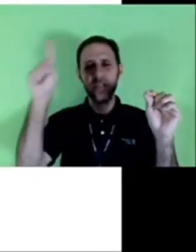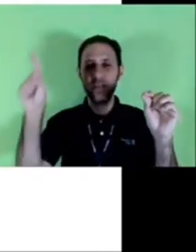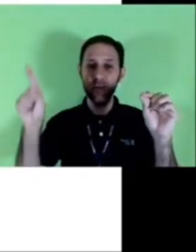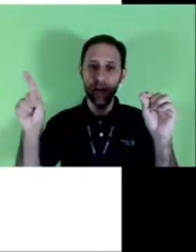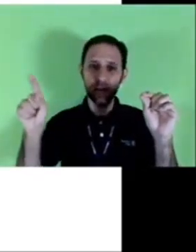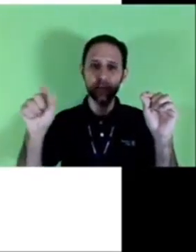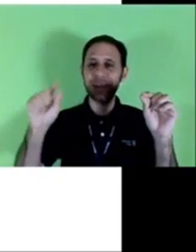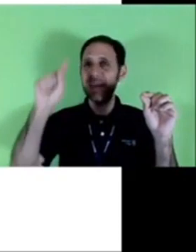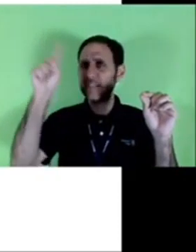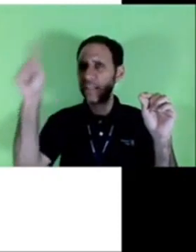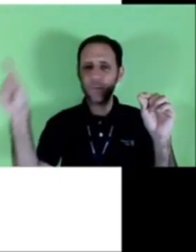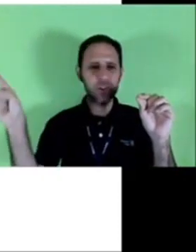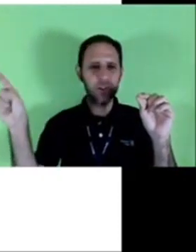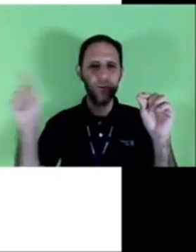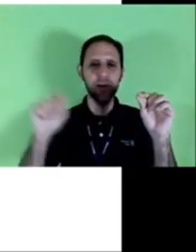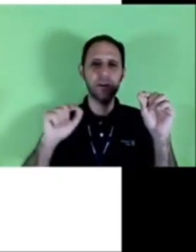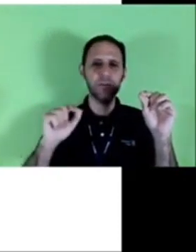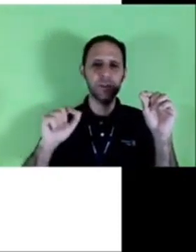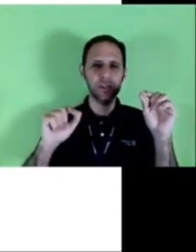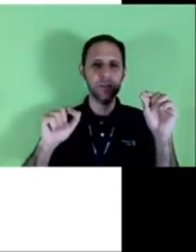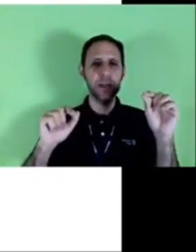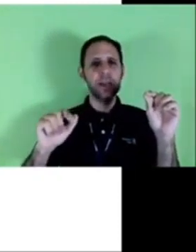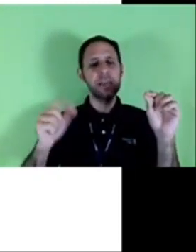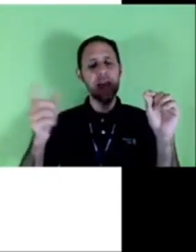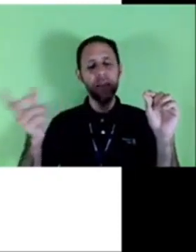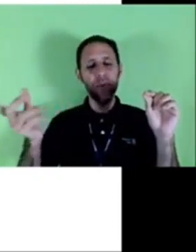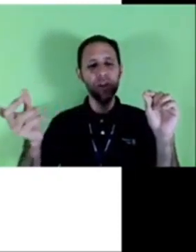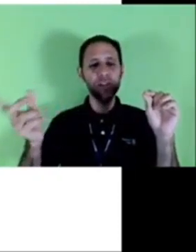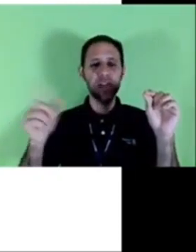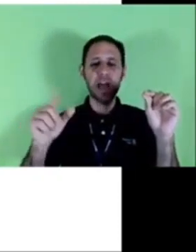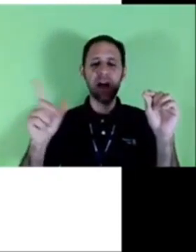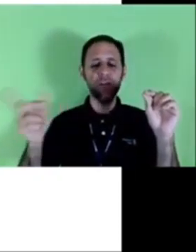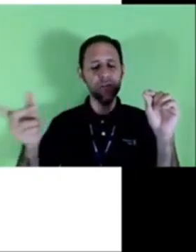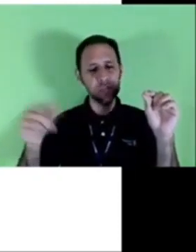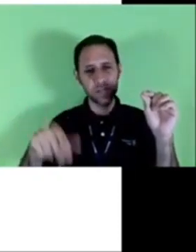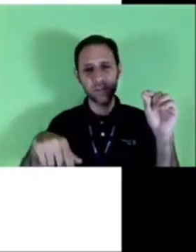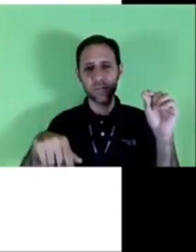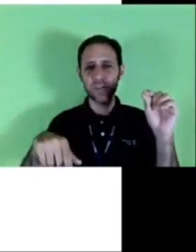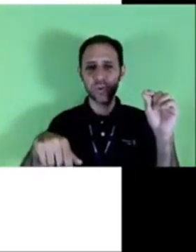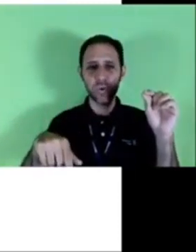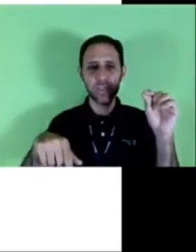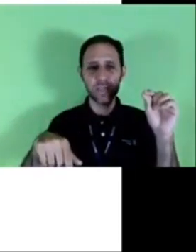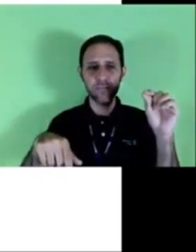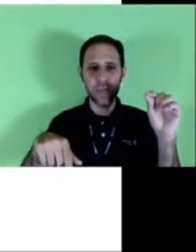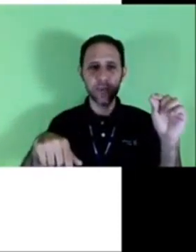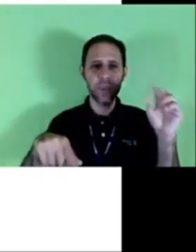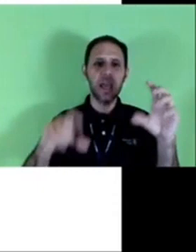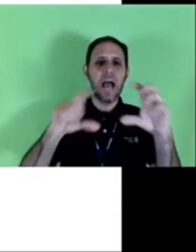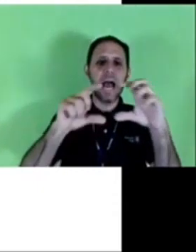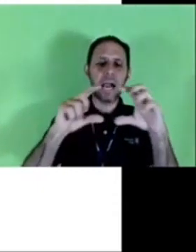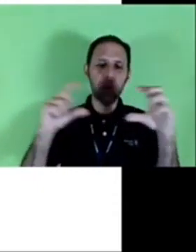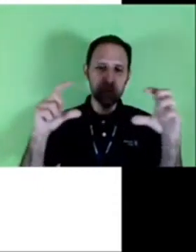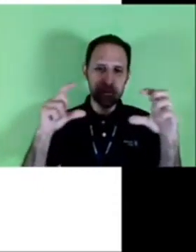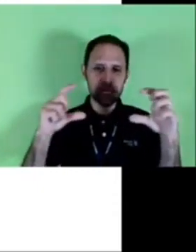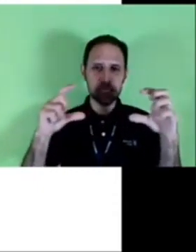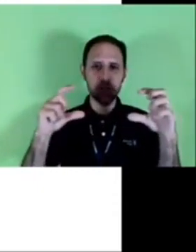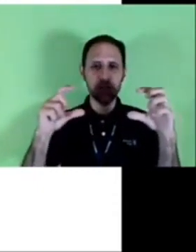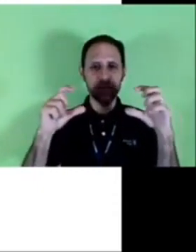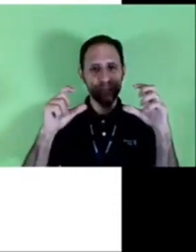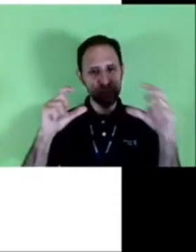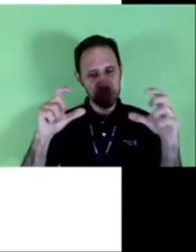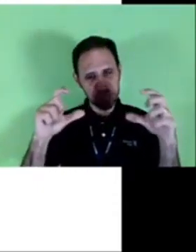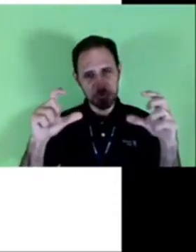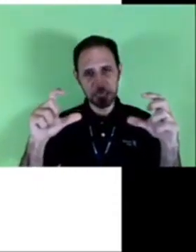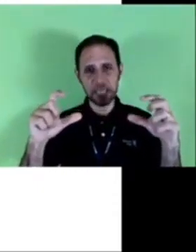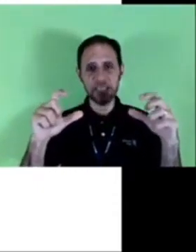para quem você está enviando para quem você está pedindo alguma coisa e aí pode ter a função da pessoa também a comunicação